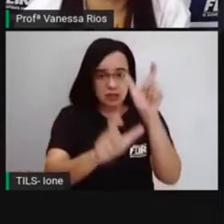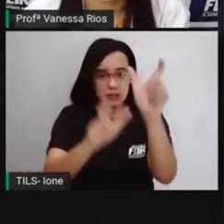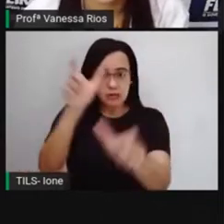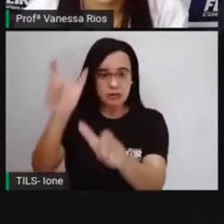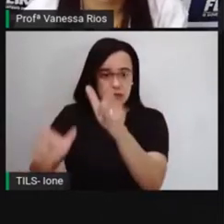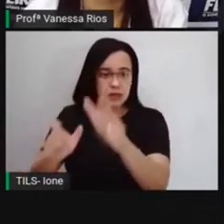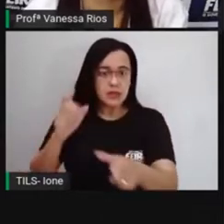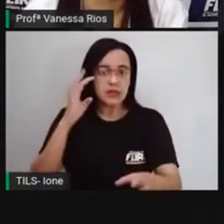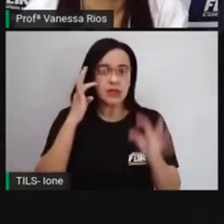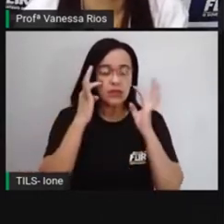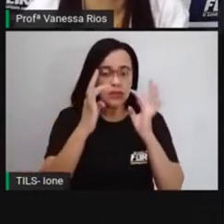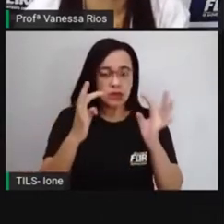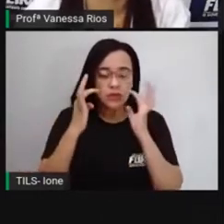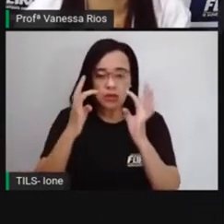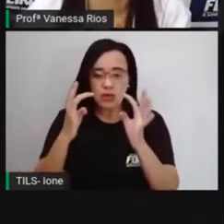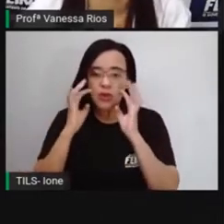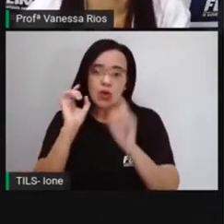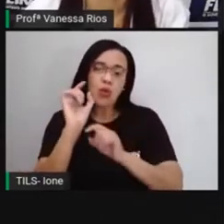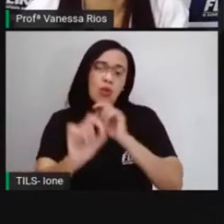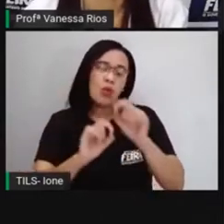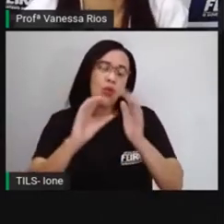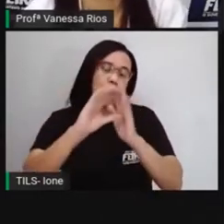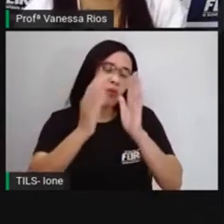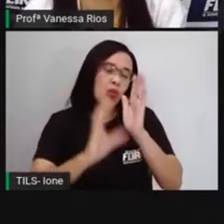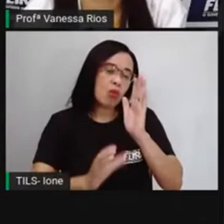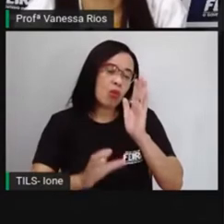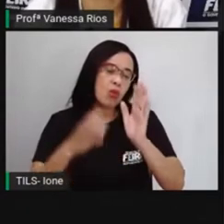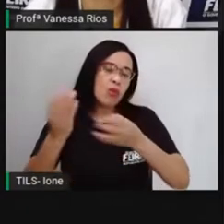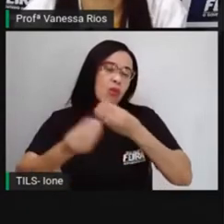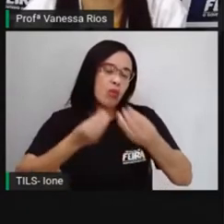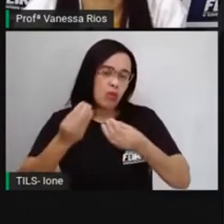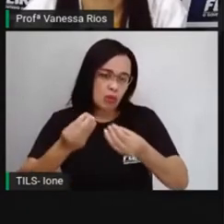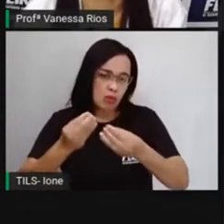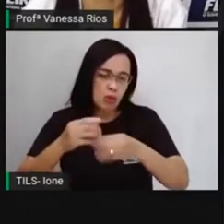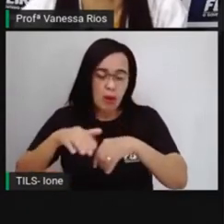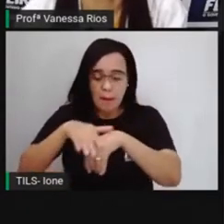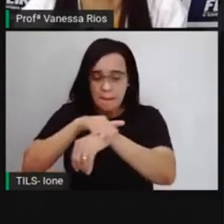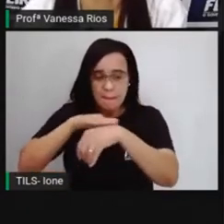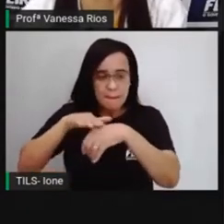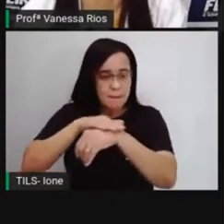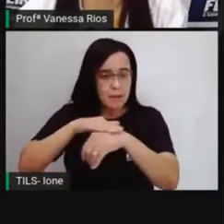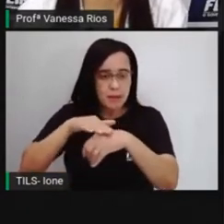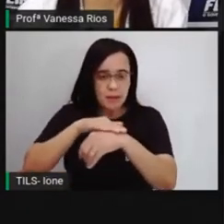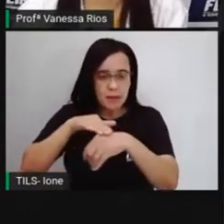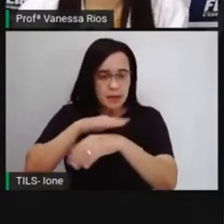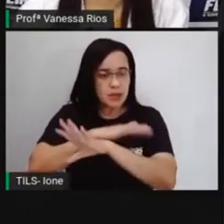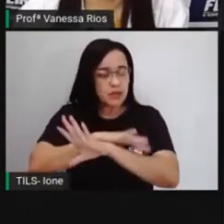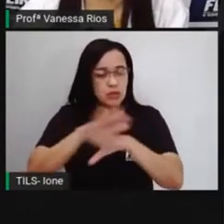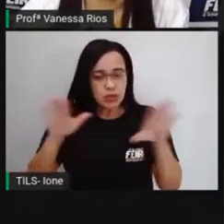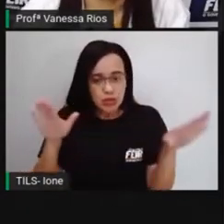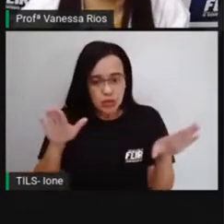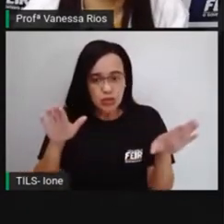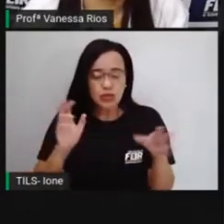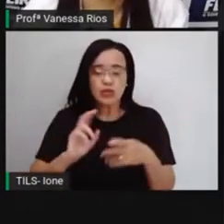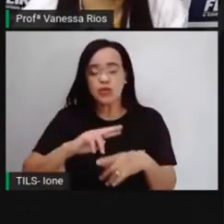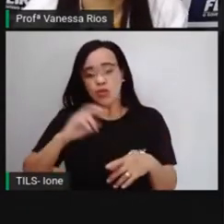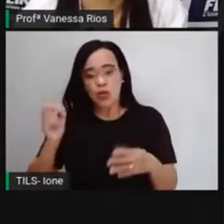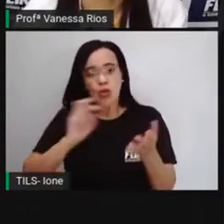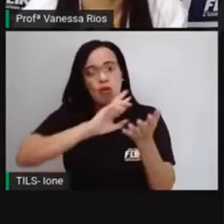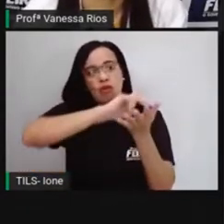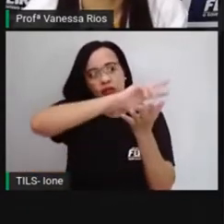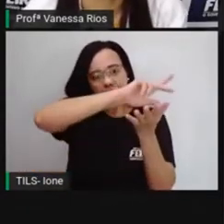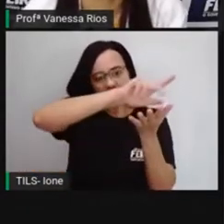características e não só aí a cor da pele que foi trazida aí junto com várias outras características,